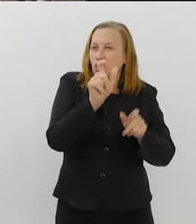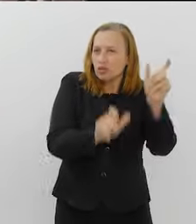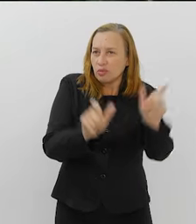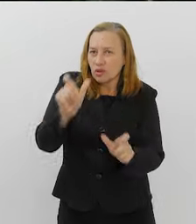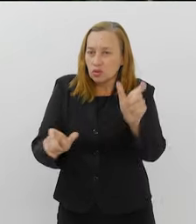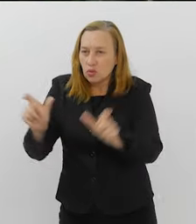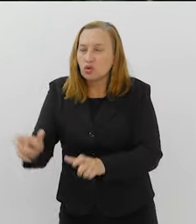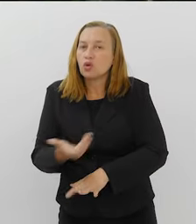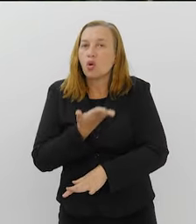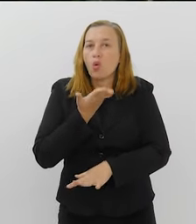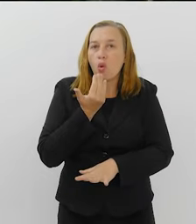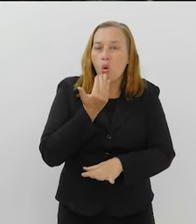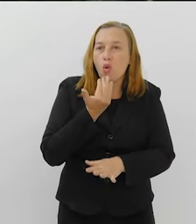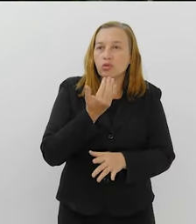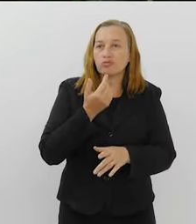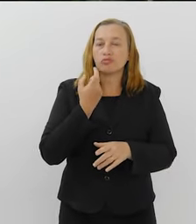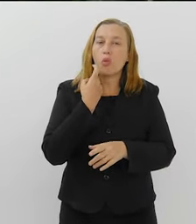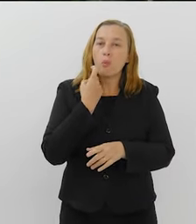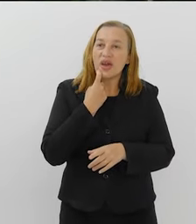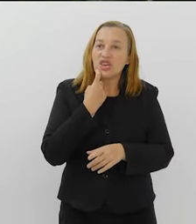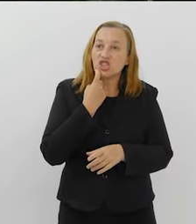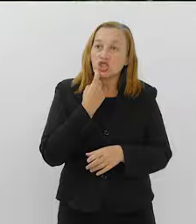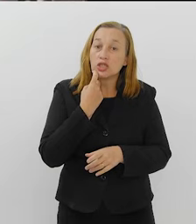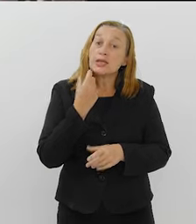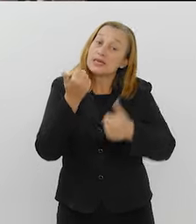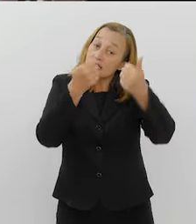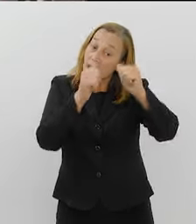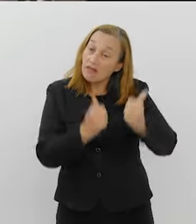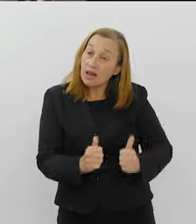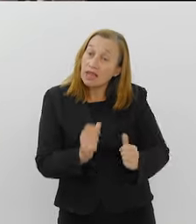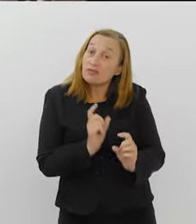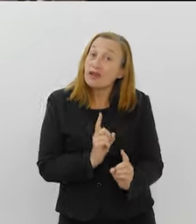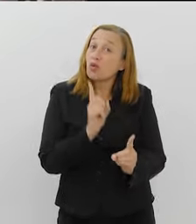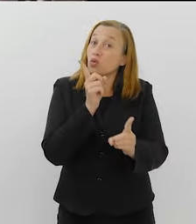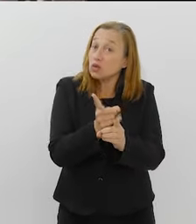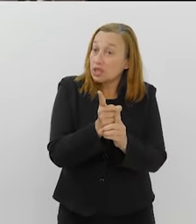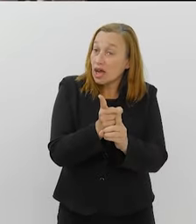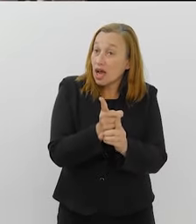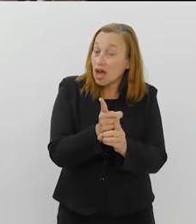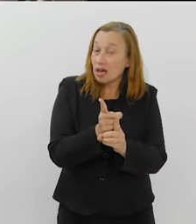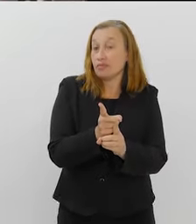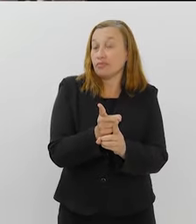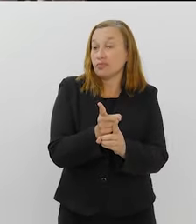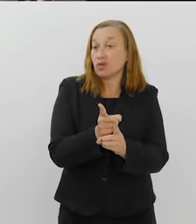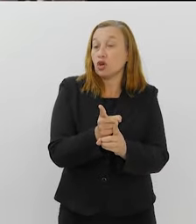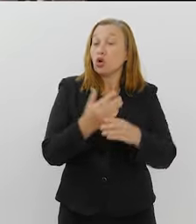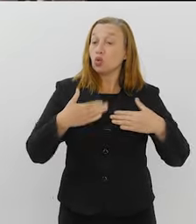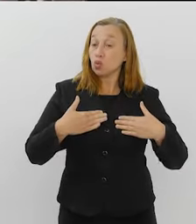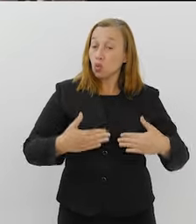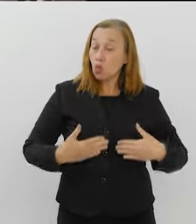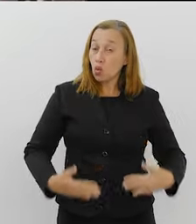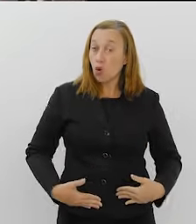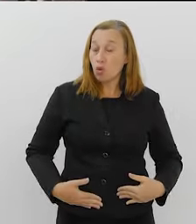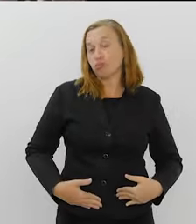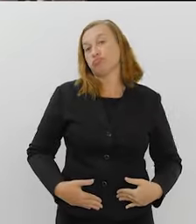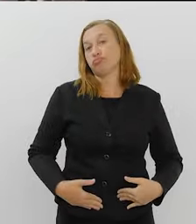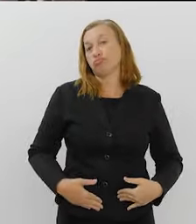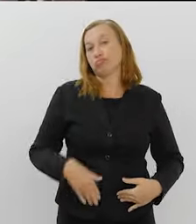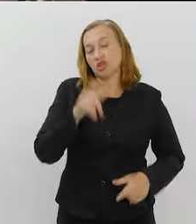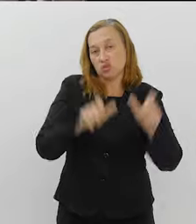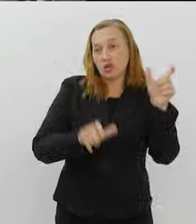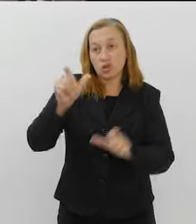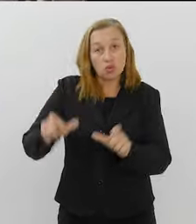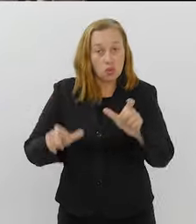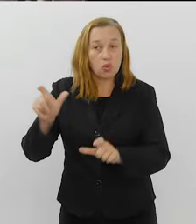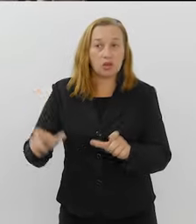especificamente, e avaliar se a gente encontra a cocaína no corpo dessas pessoas. Pode ser no cabelo, que é